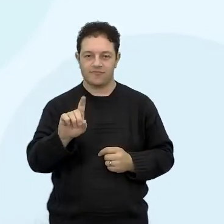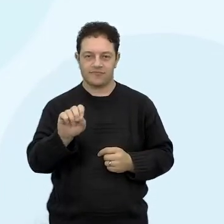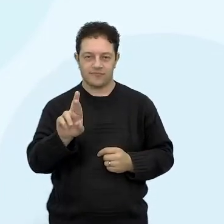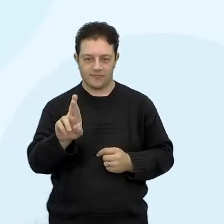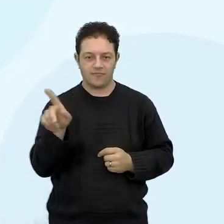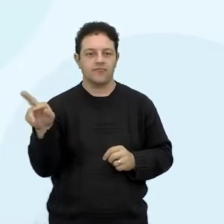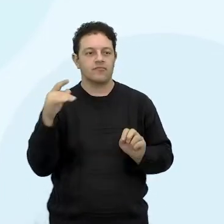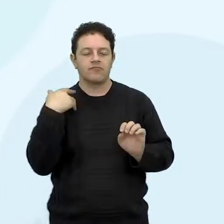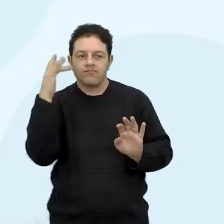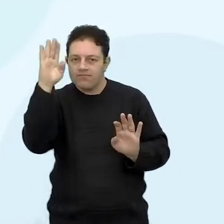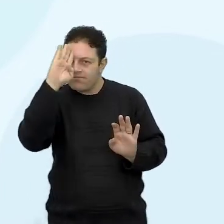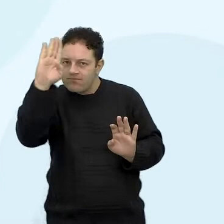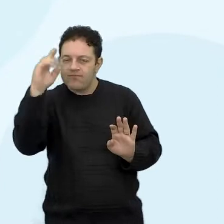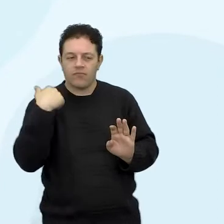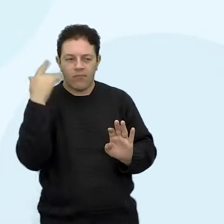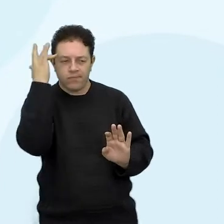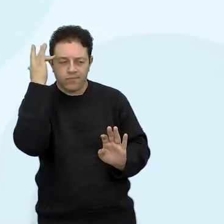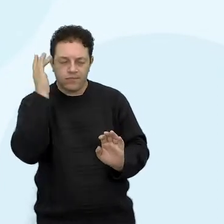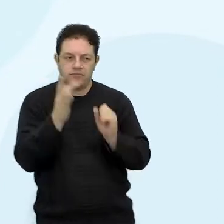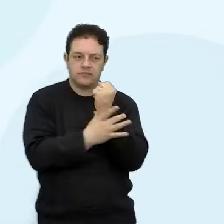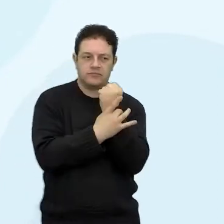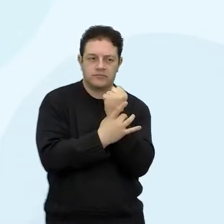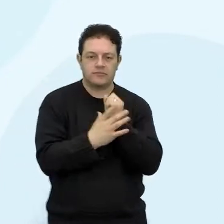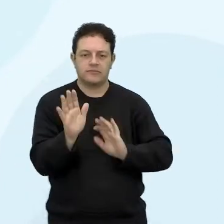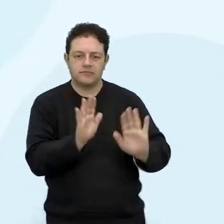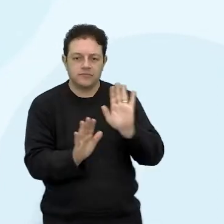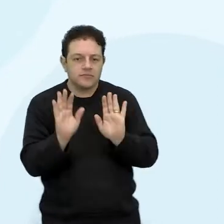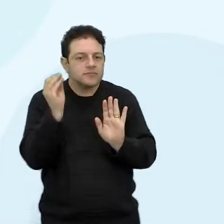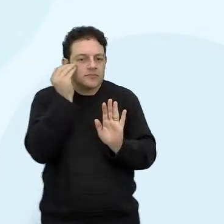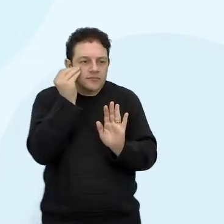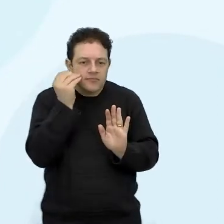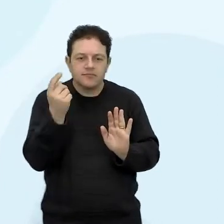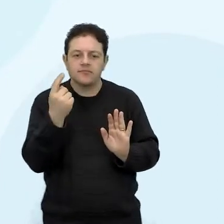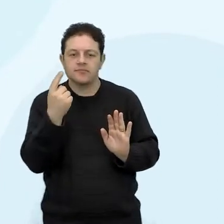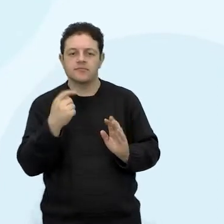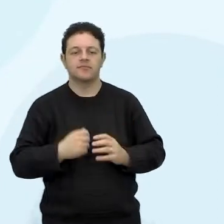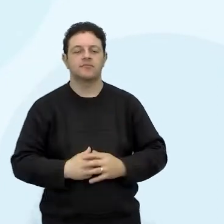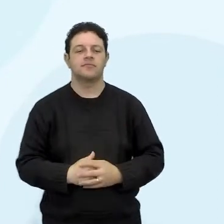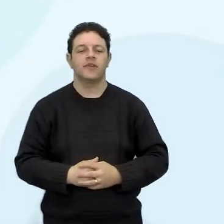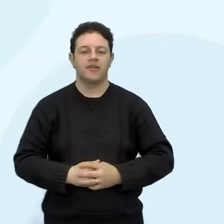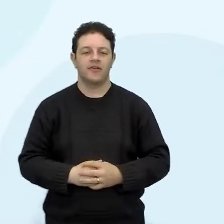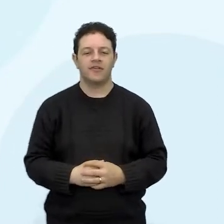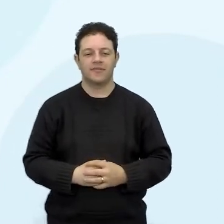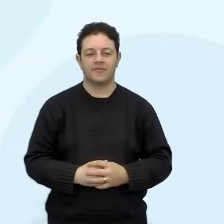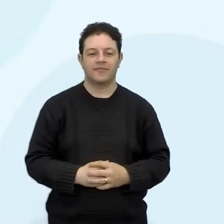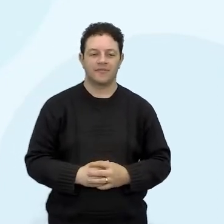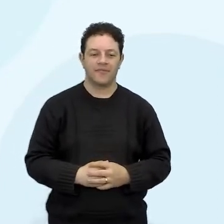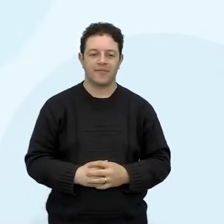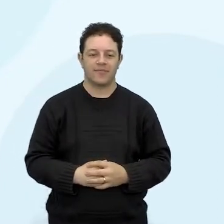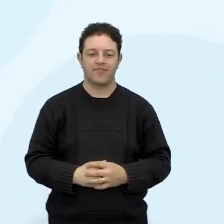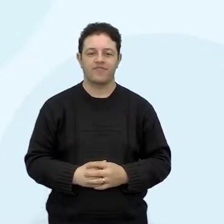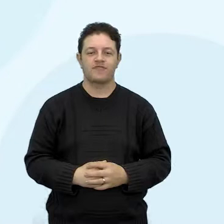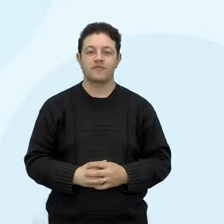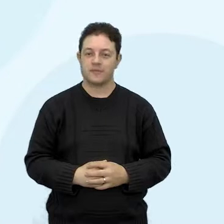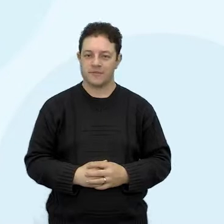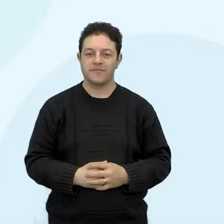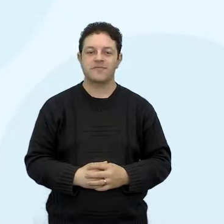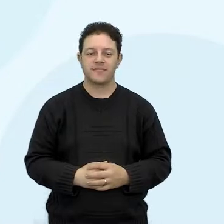privilegia a segurança e faz todo o possível. E faz todo o possível.